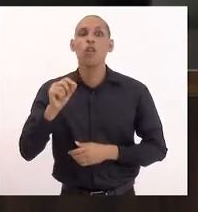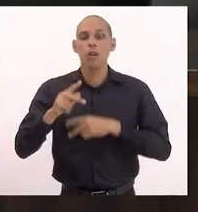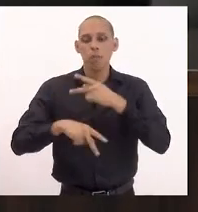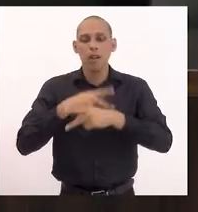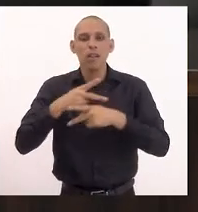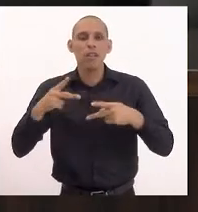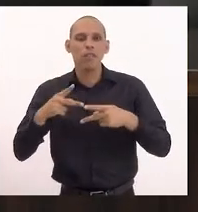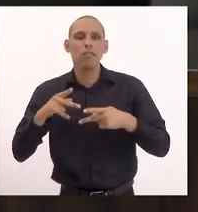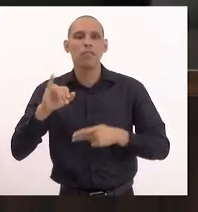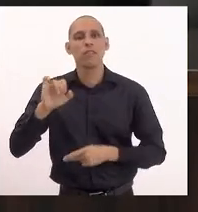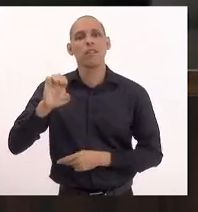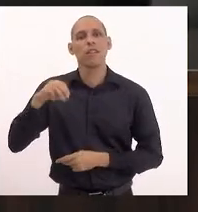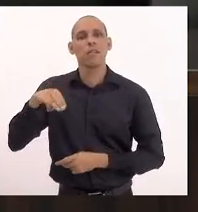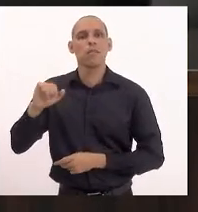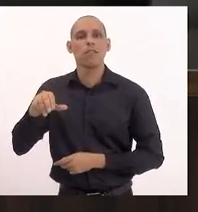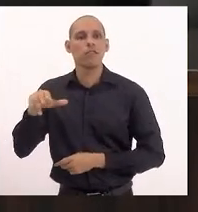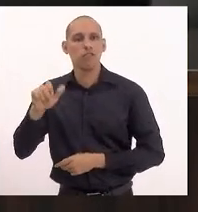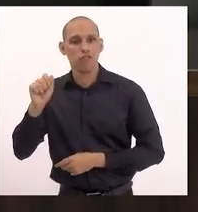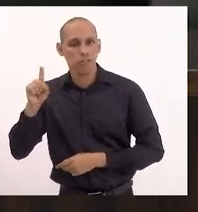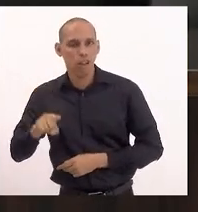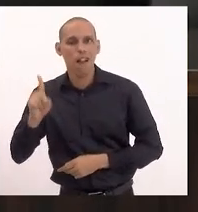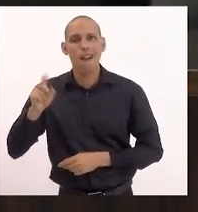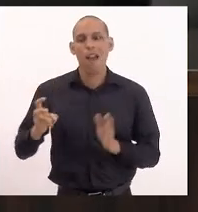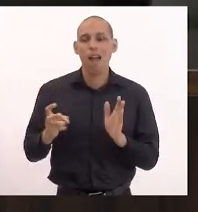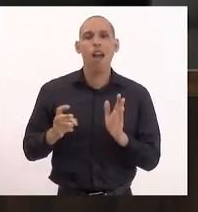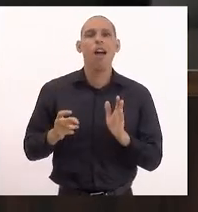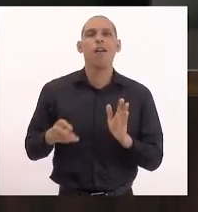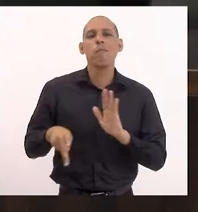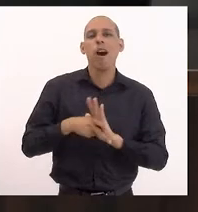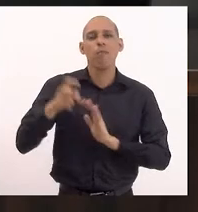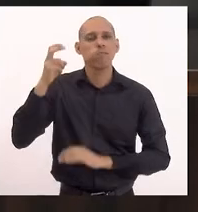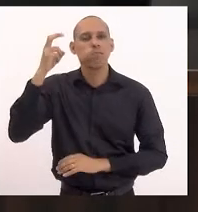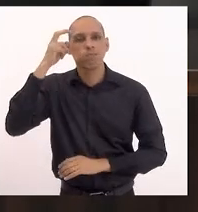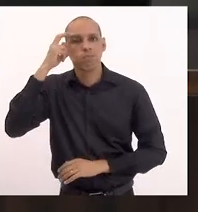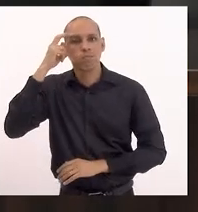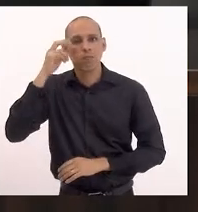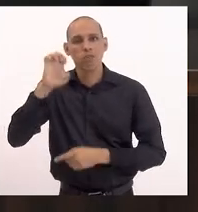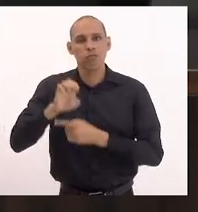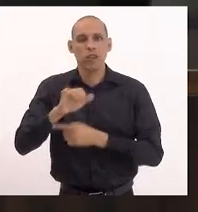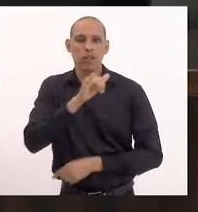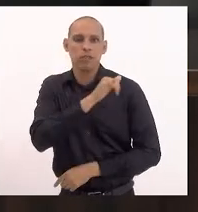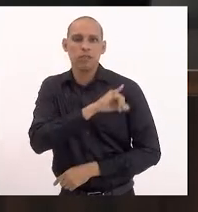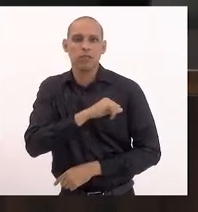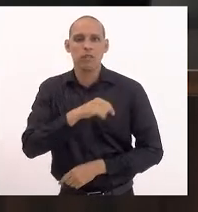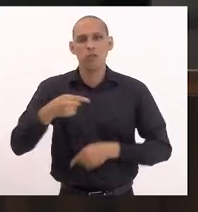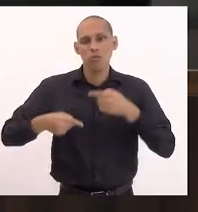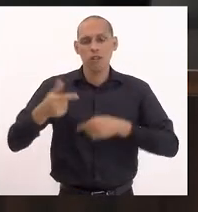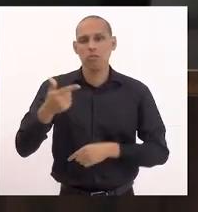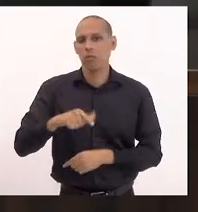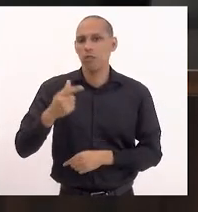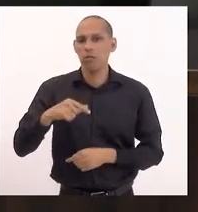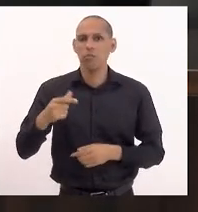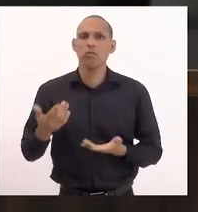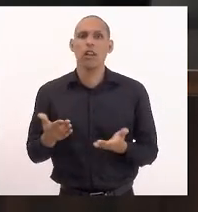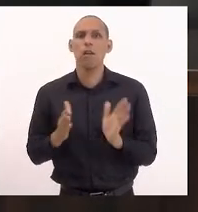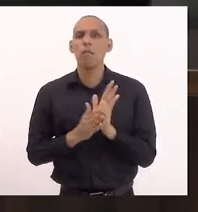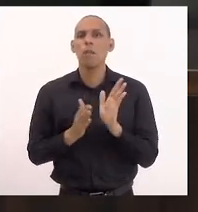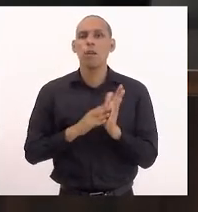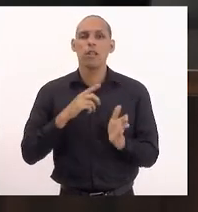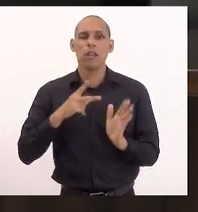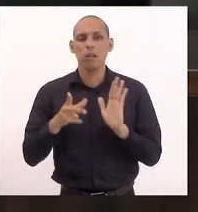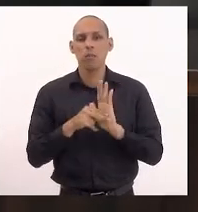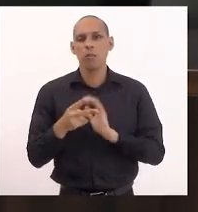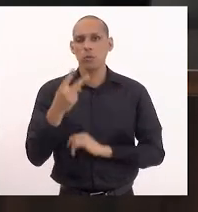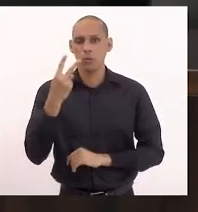patrimônio cultural e material do Estado do Rio de Janeiro. Em discussão, não havendo que querer discutir, encerrada a discussão, o presidente de proposta recebeu duas emendas